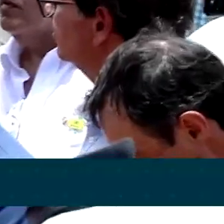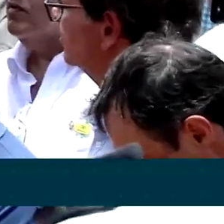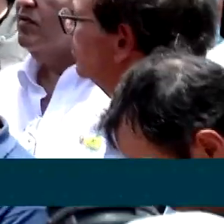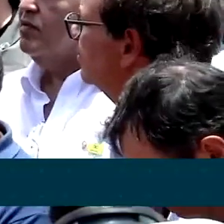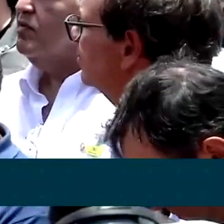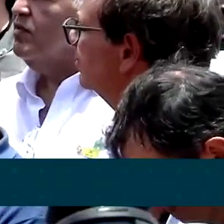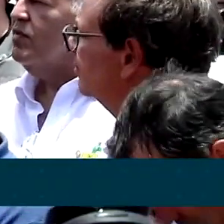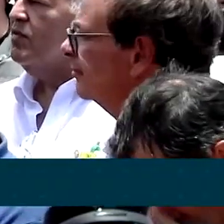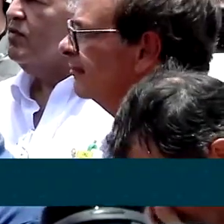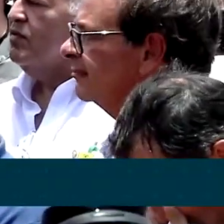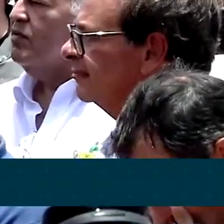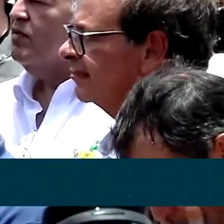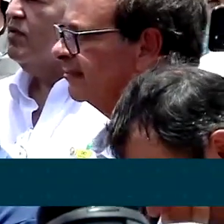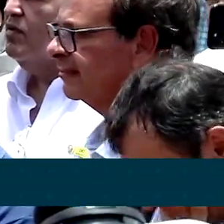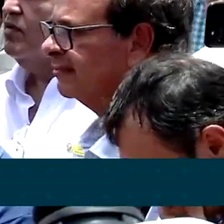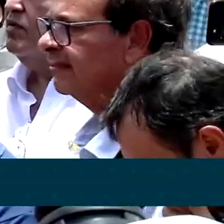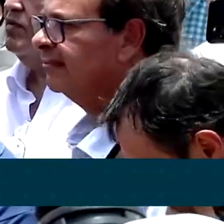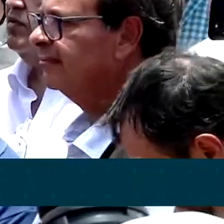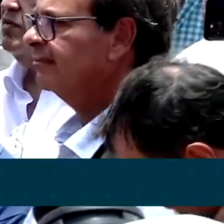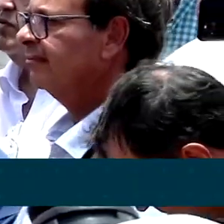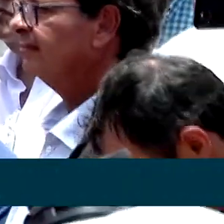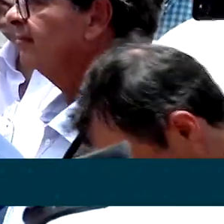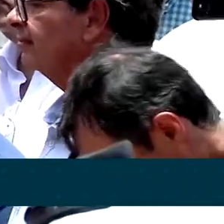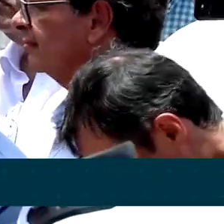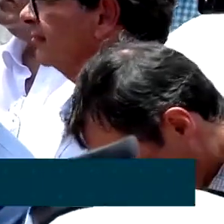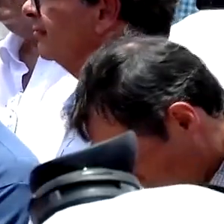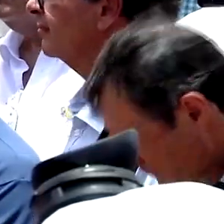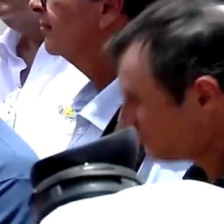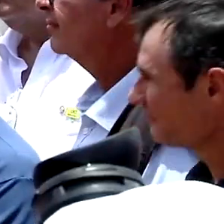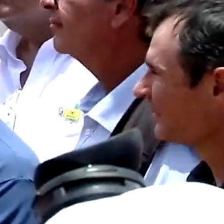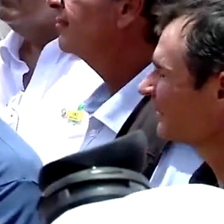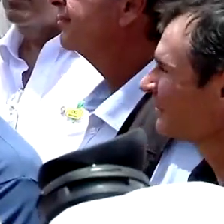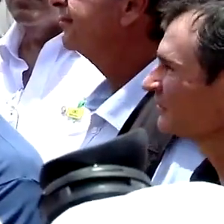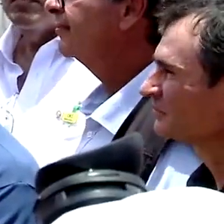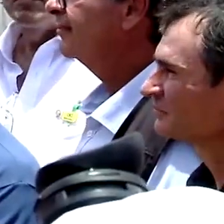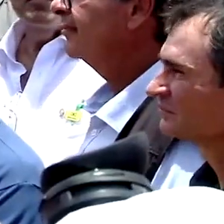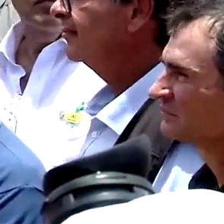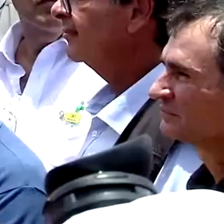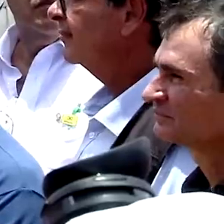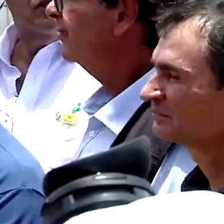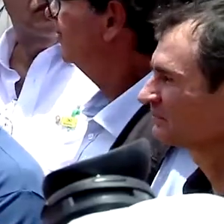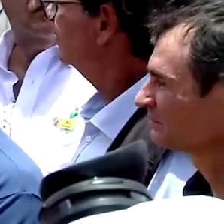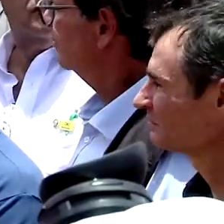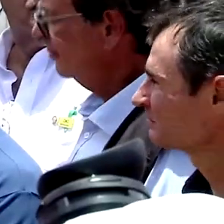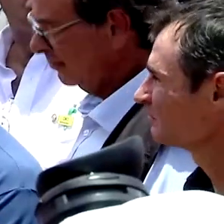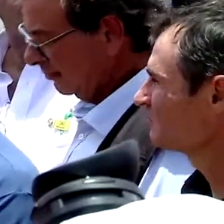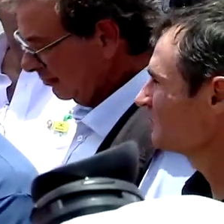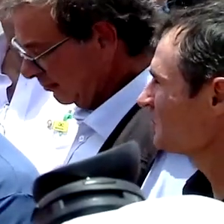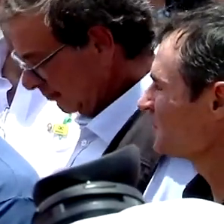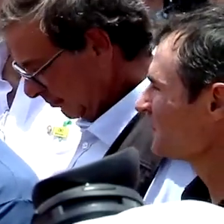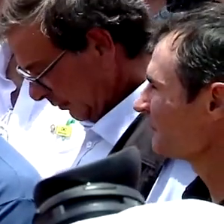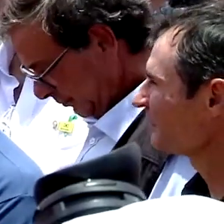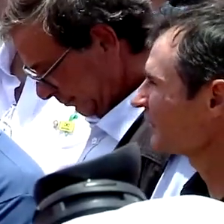Exijo e cobro transparência de todos aqueles que eu tenho responsabilidade de indicar.